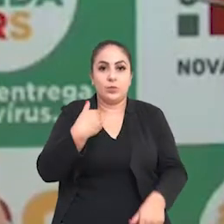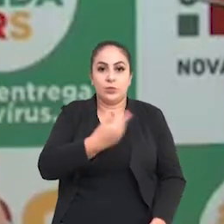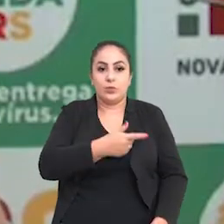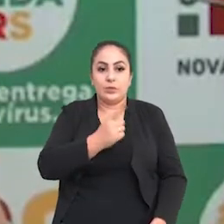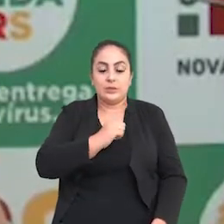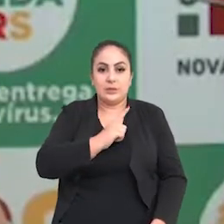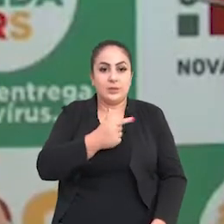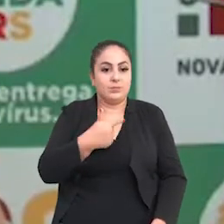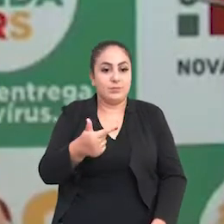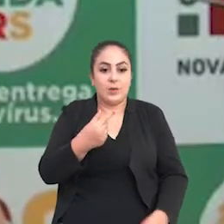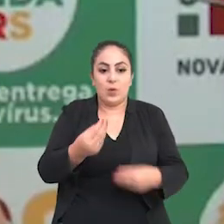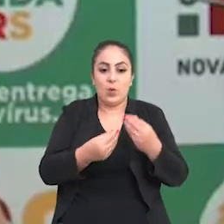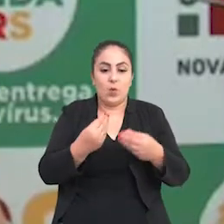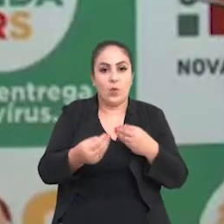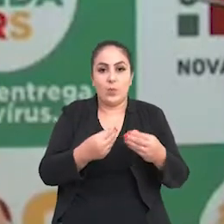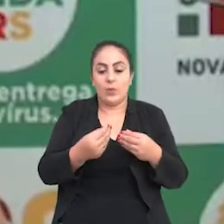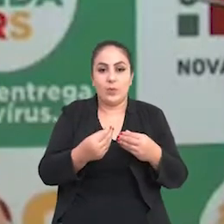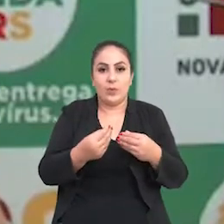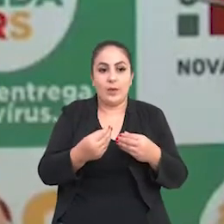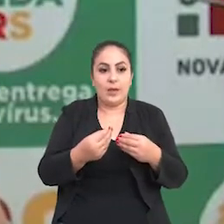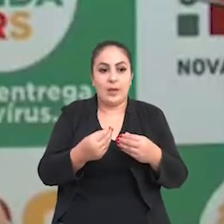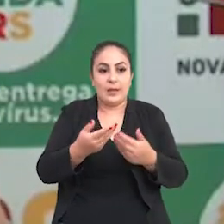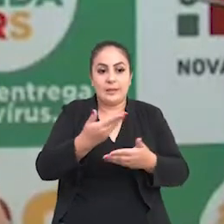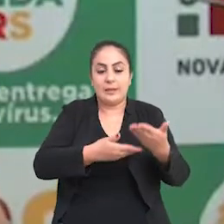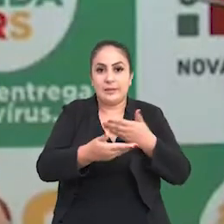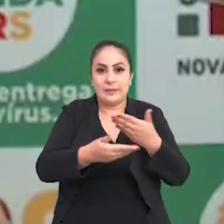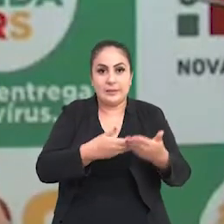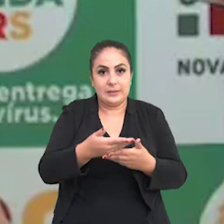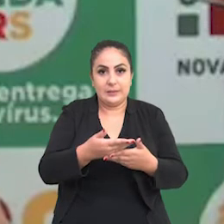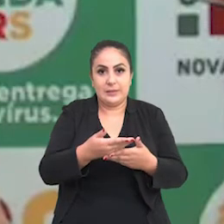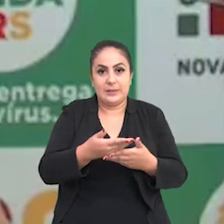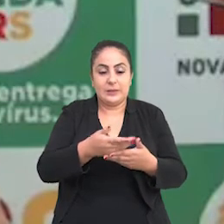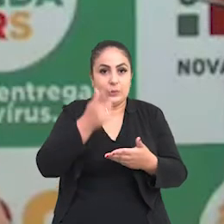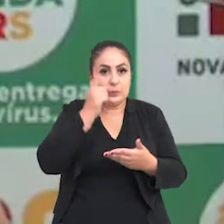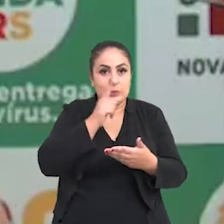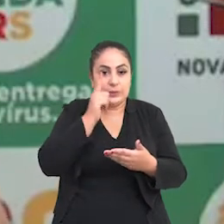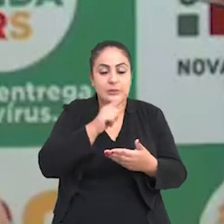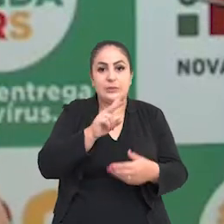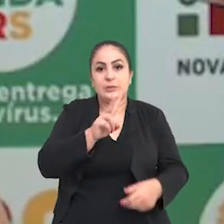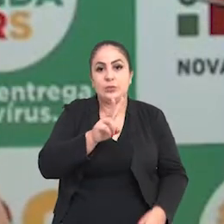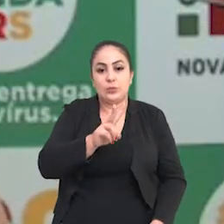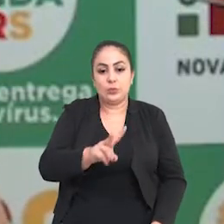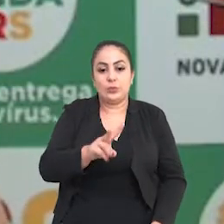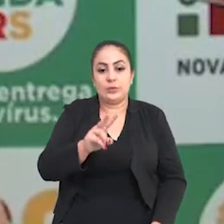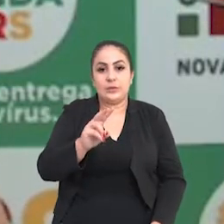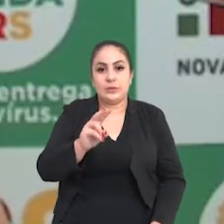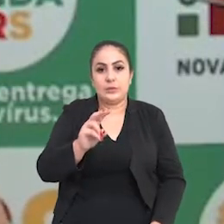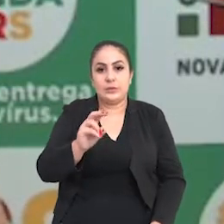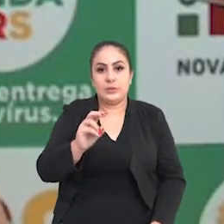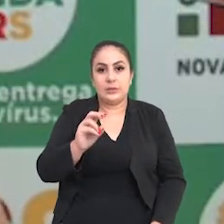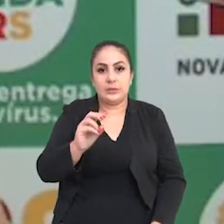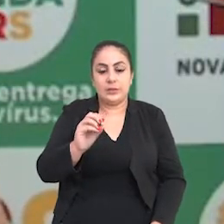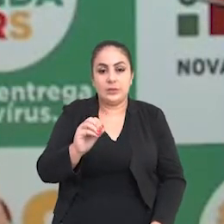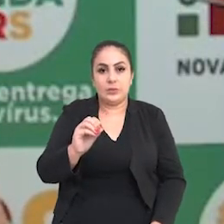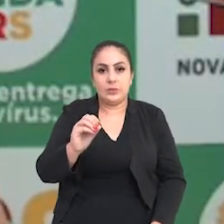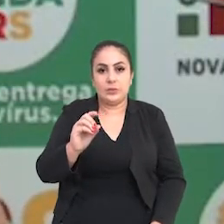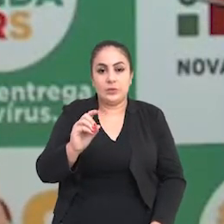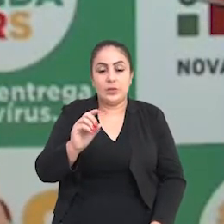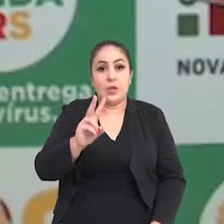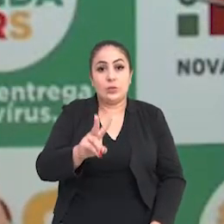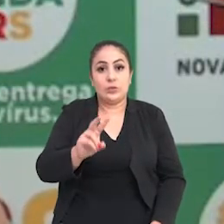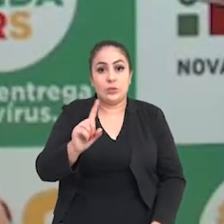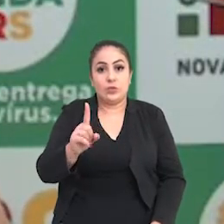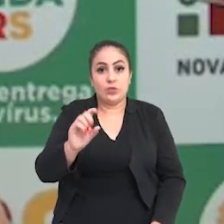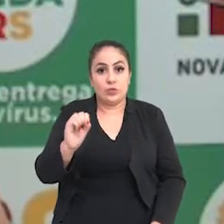momento nós estamos sem cobertura, sem cobertor para 218